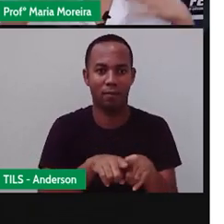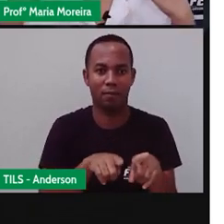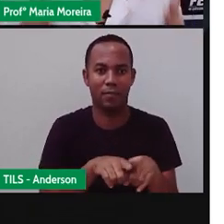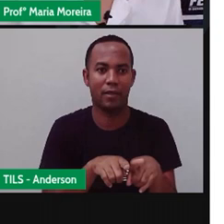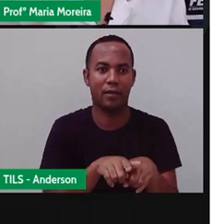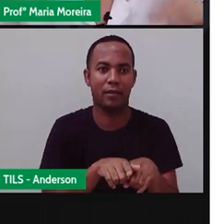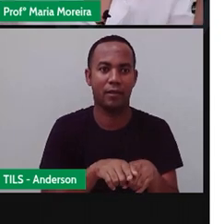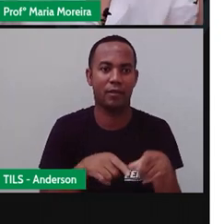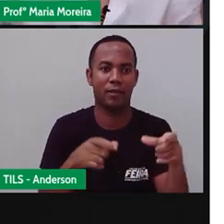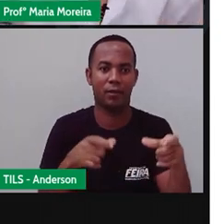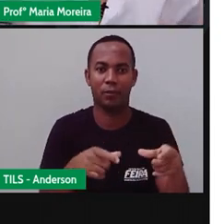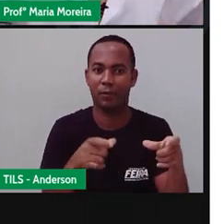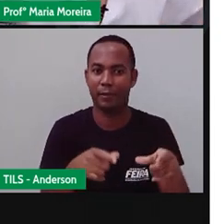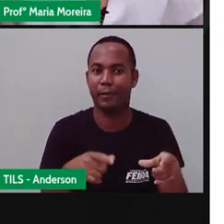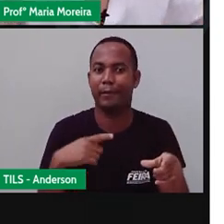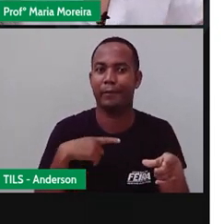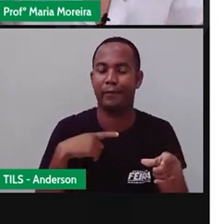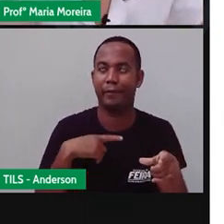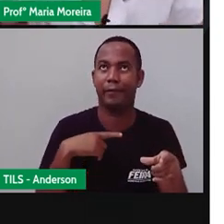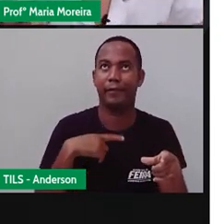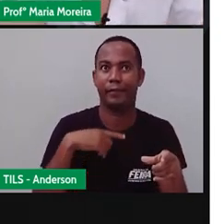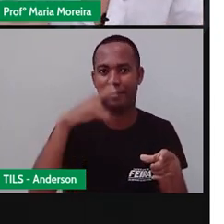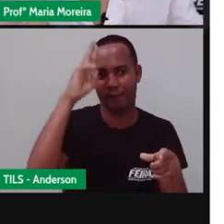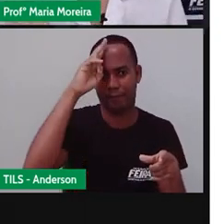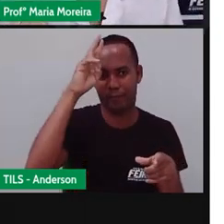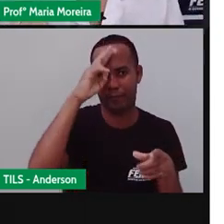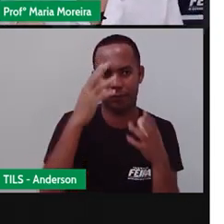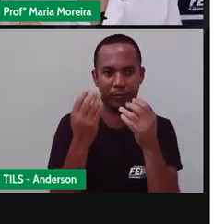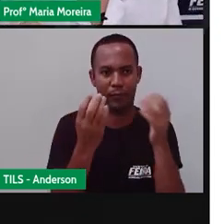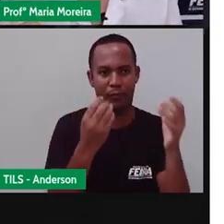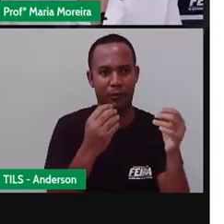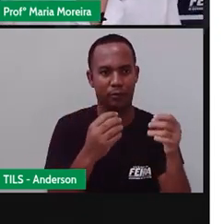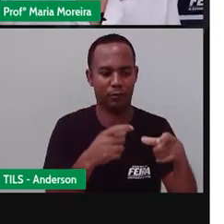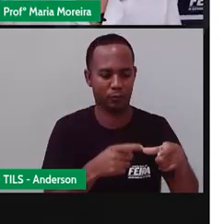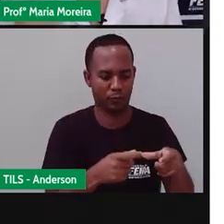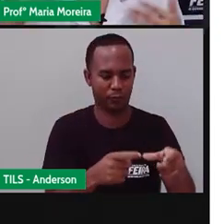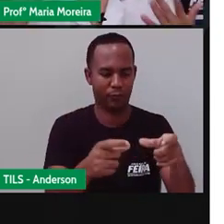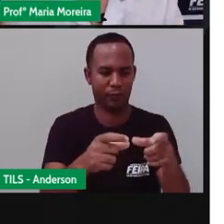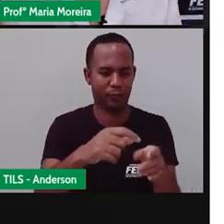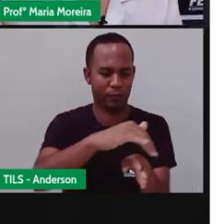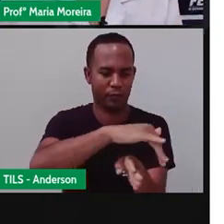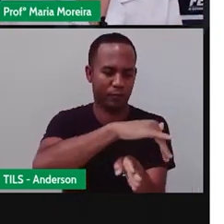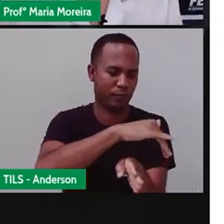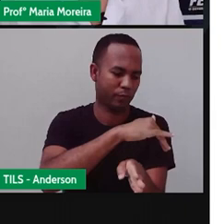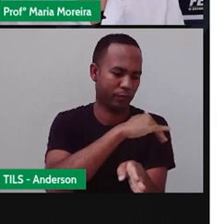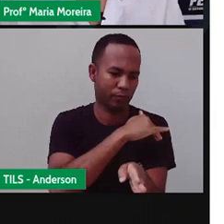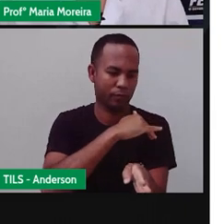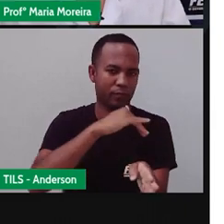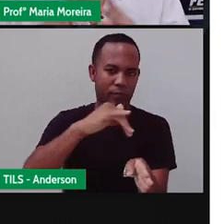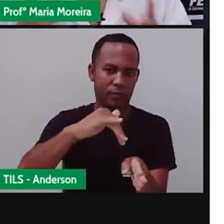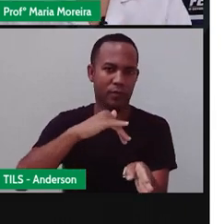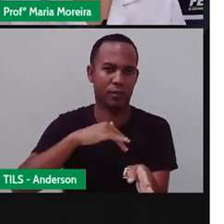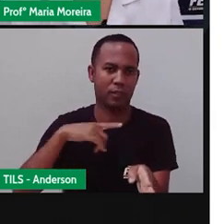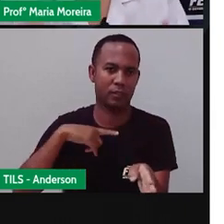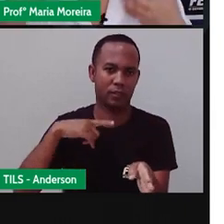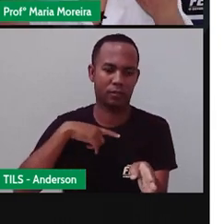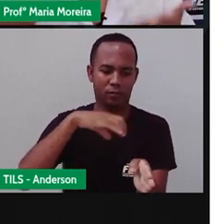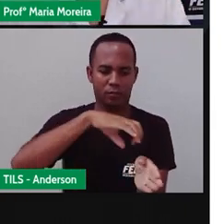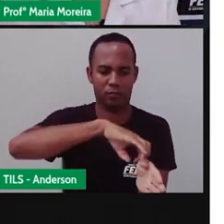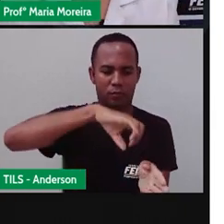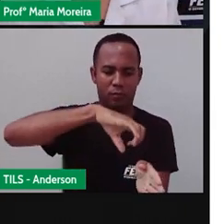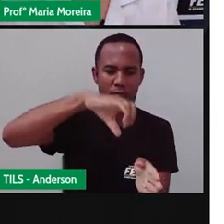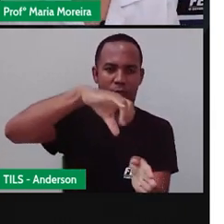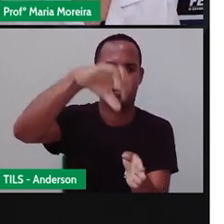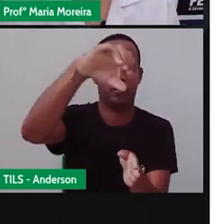aqui onde tinham, né? Os ambulantes, os camelôs, foram retirados. E